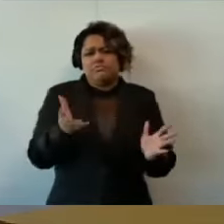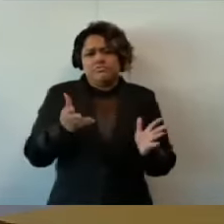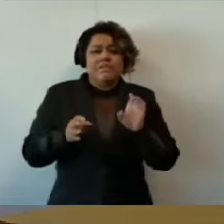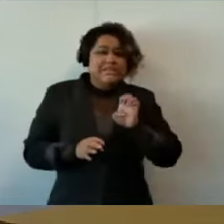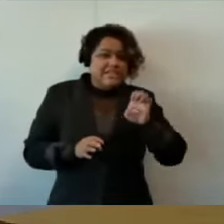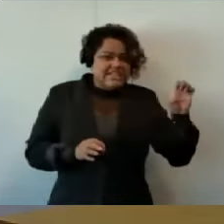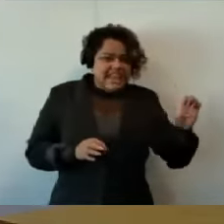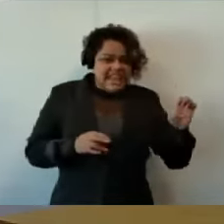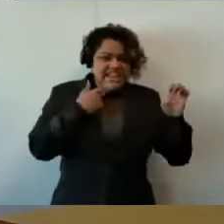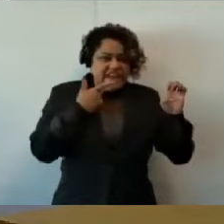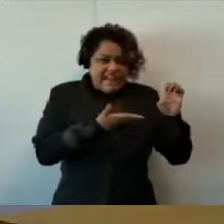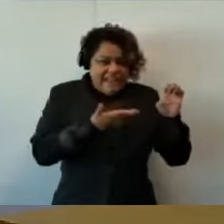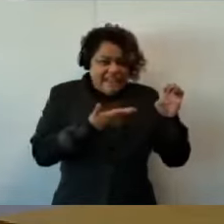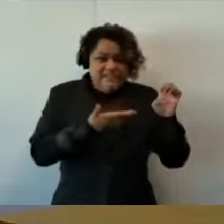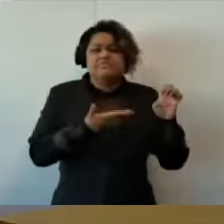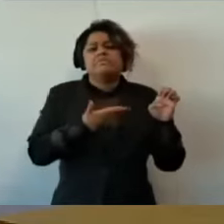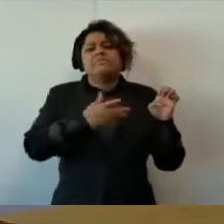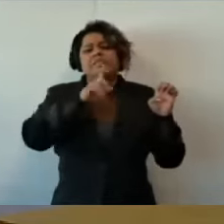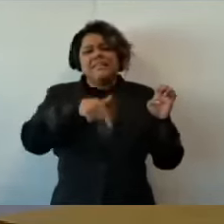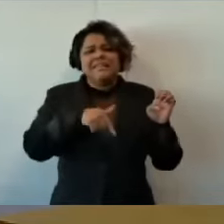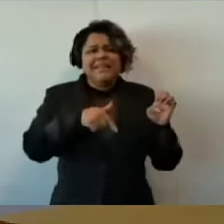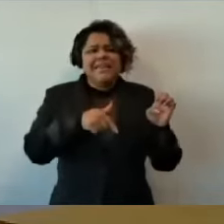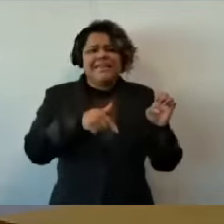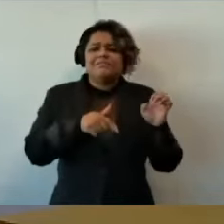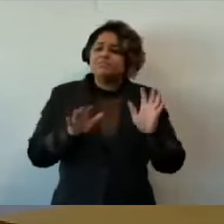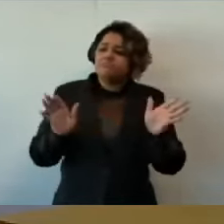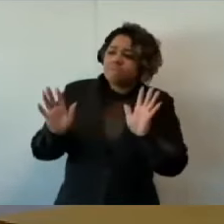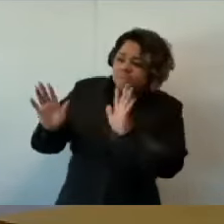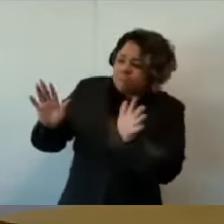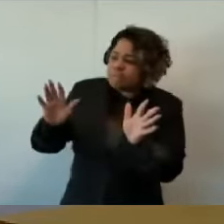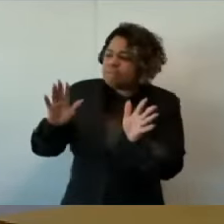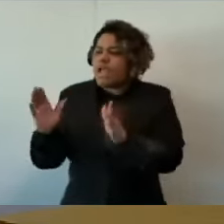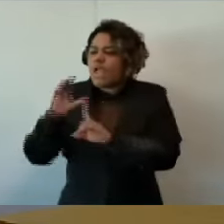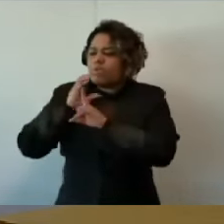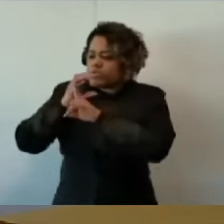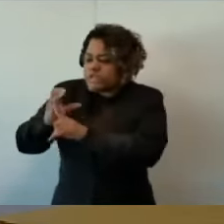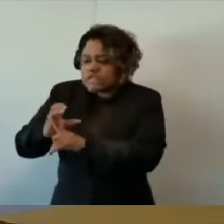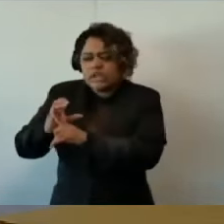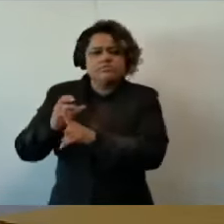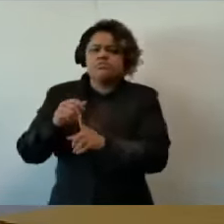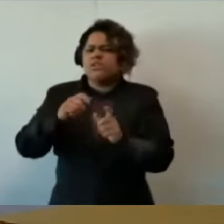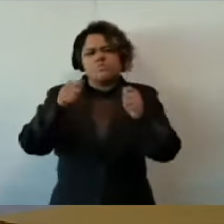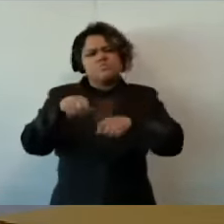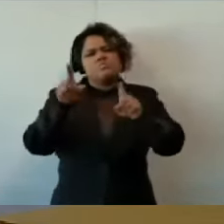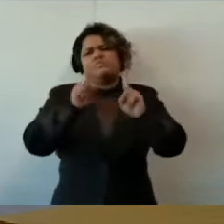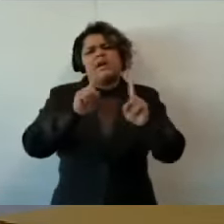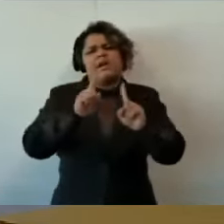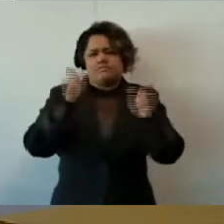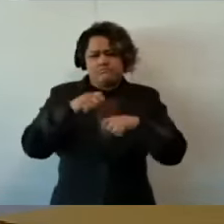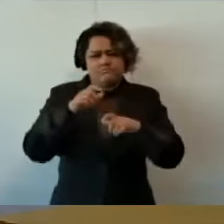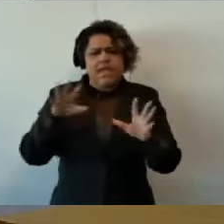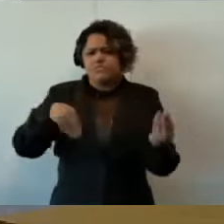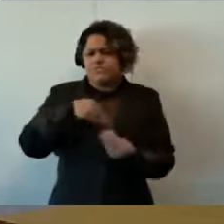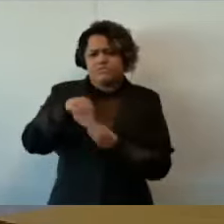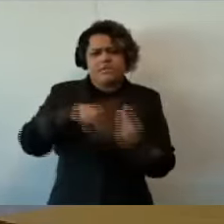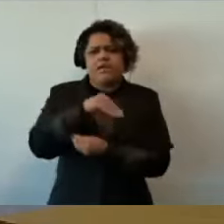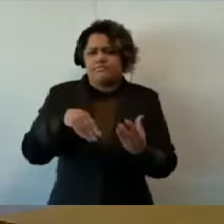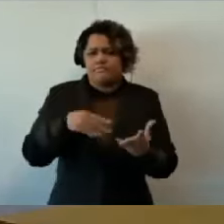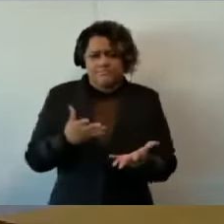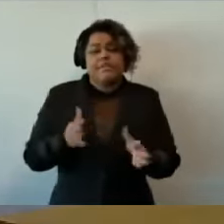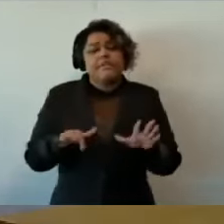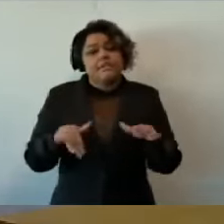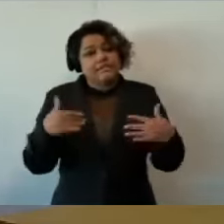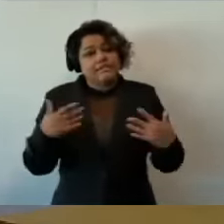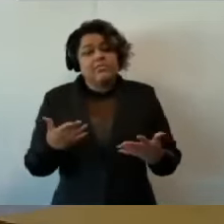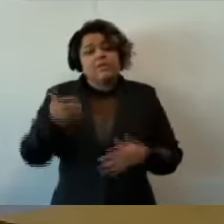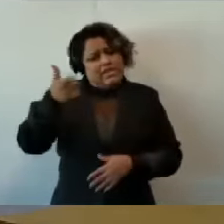vem falar de acenos aos cristãos, não tem como misturar. Não tem como misturar. E tem